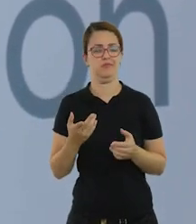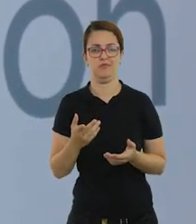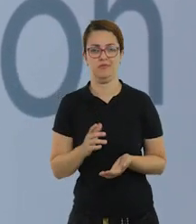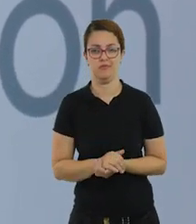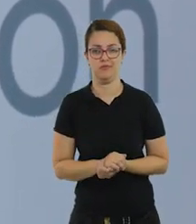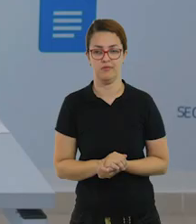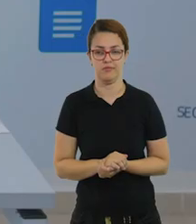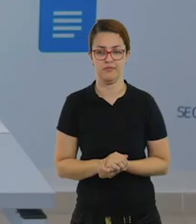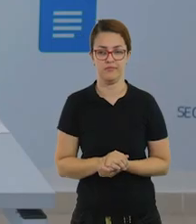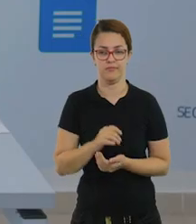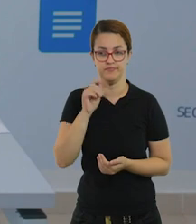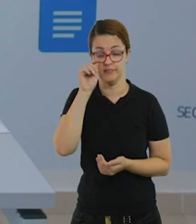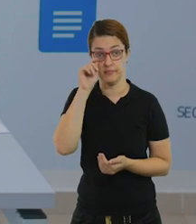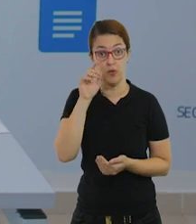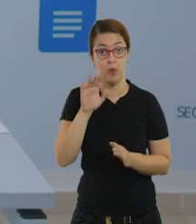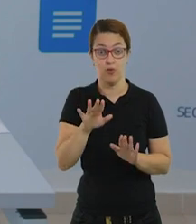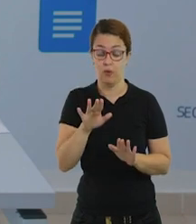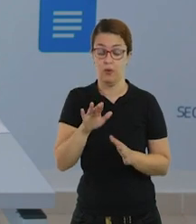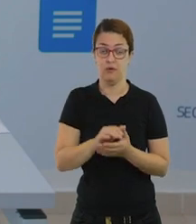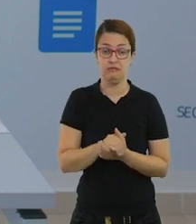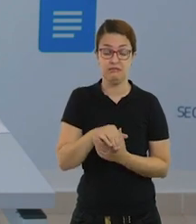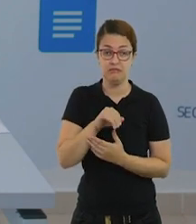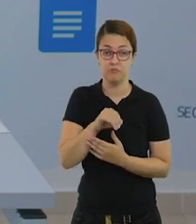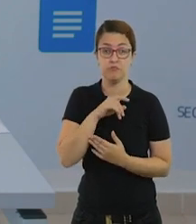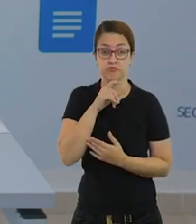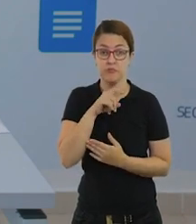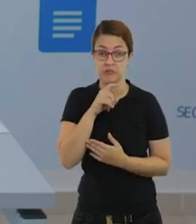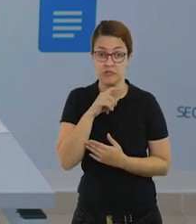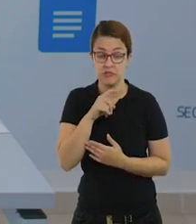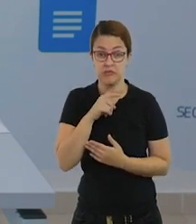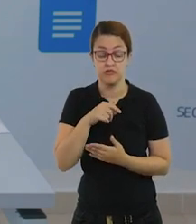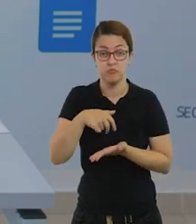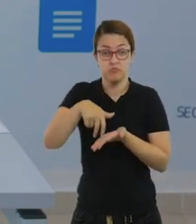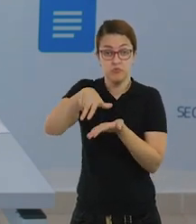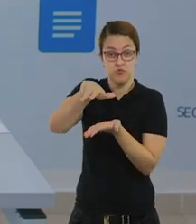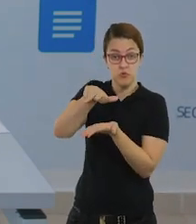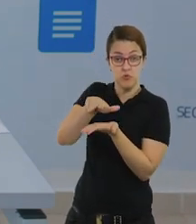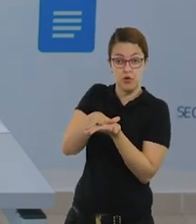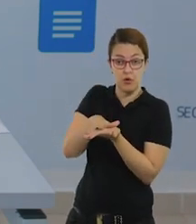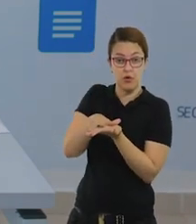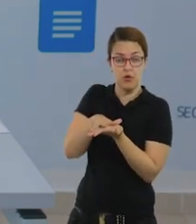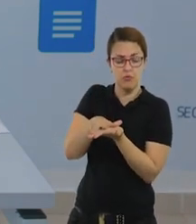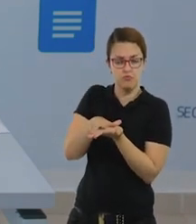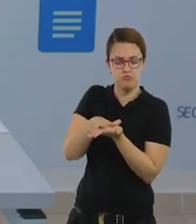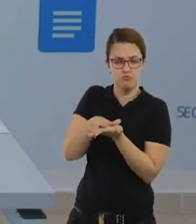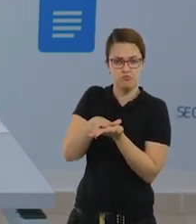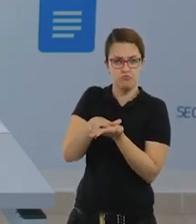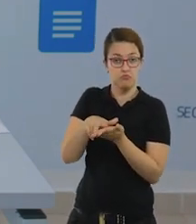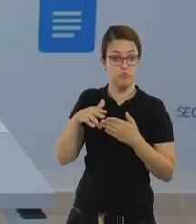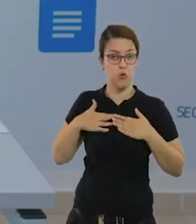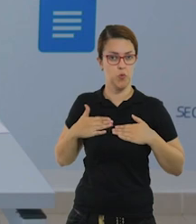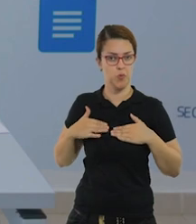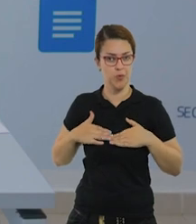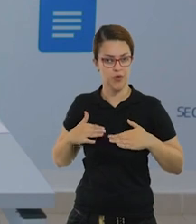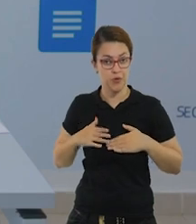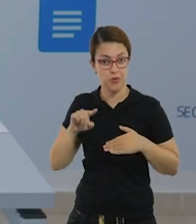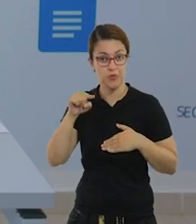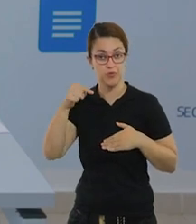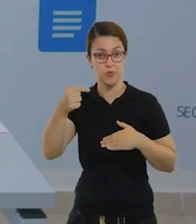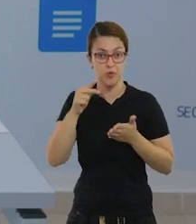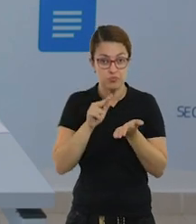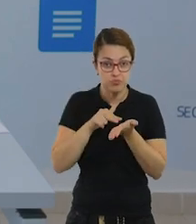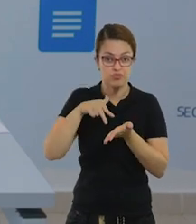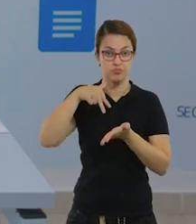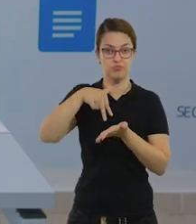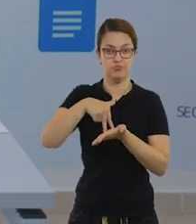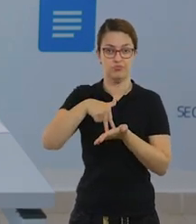tá? Ou, de repente, se não conseguir fazer em pé, peça para ele deitar no chão, para começar a se familiarizar com a postura e